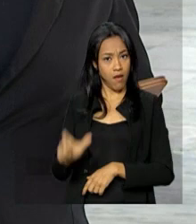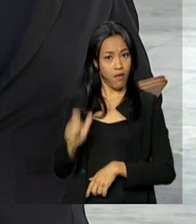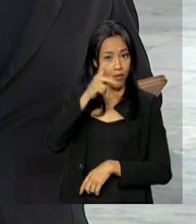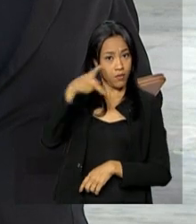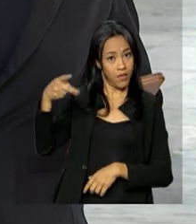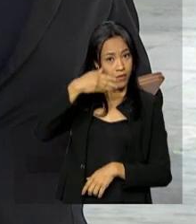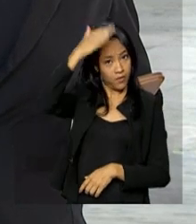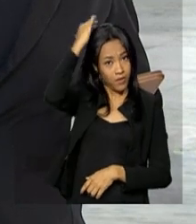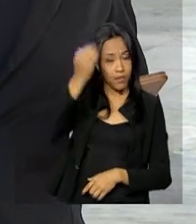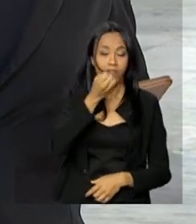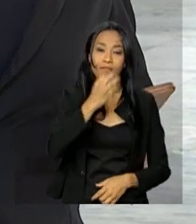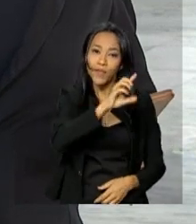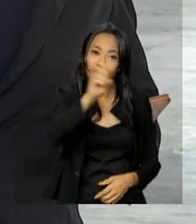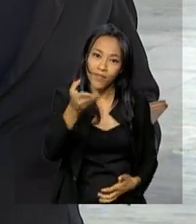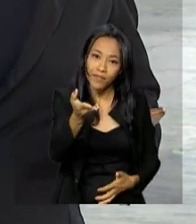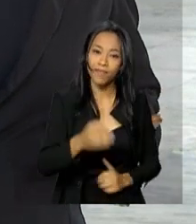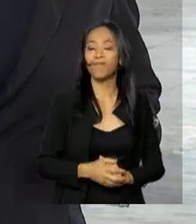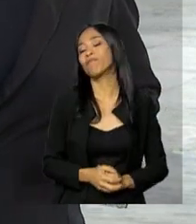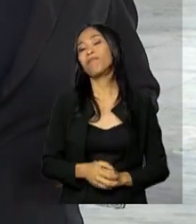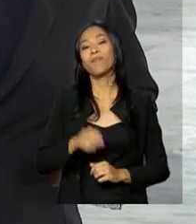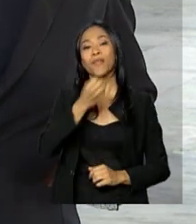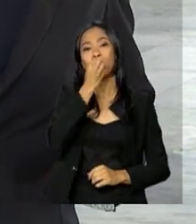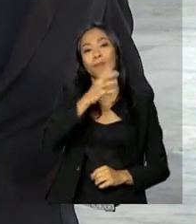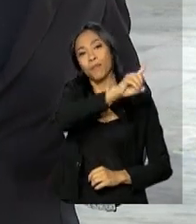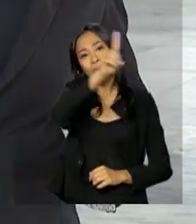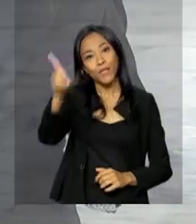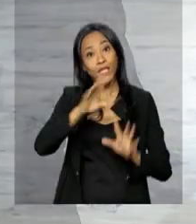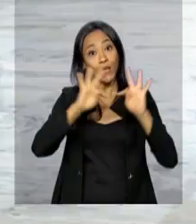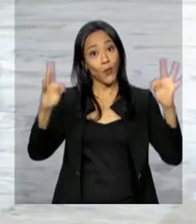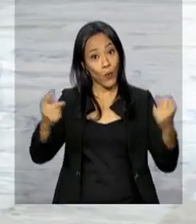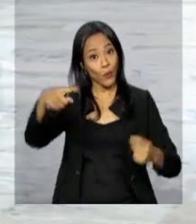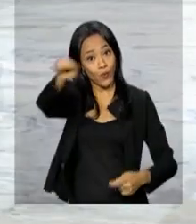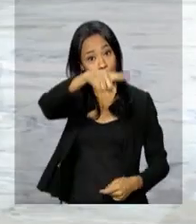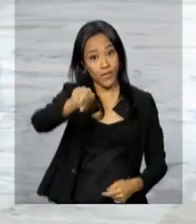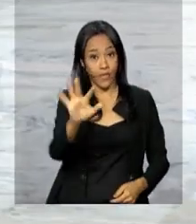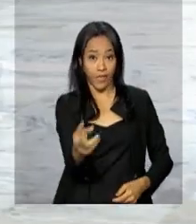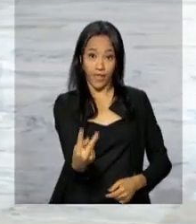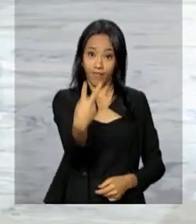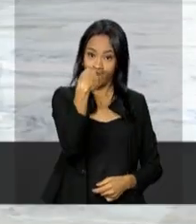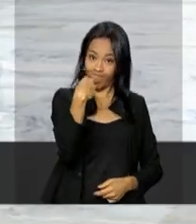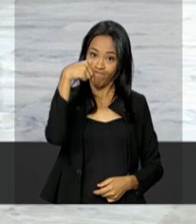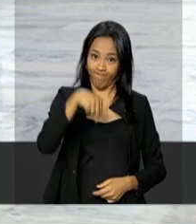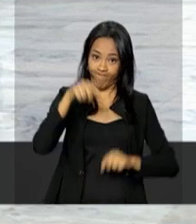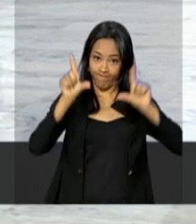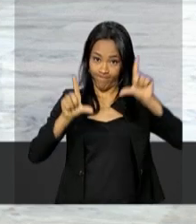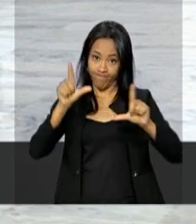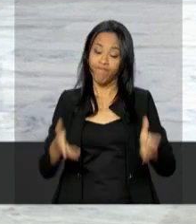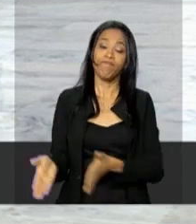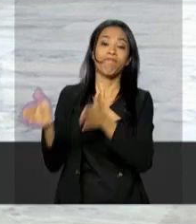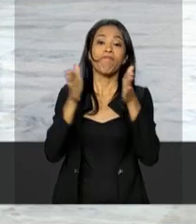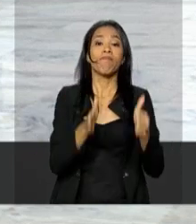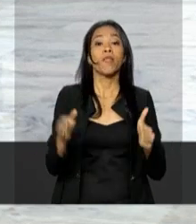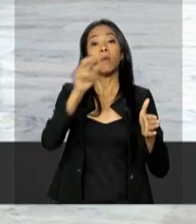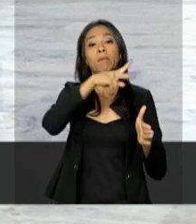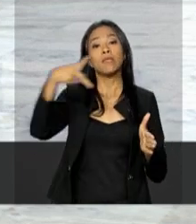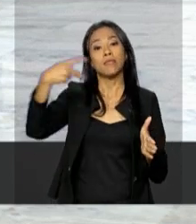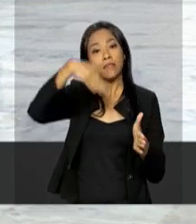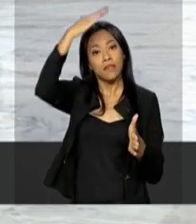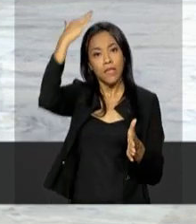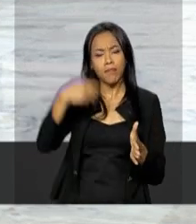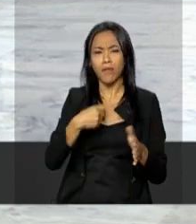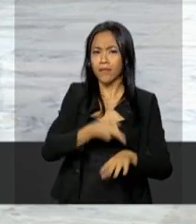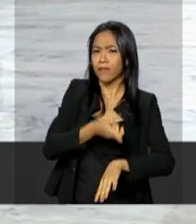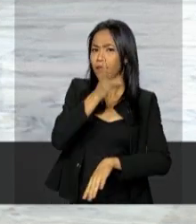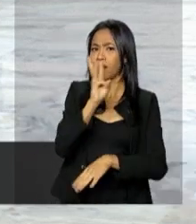Bom dia, Luana. Olá, Gabriela. Bom dia. Bom dia a todos que nos acompanham aqui na TVNBR. O presidente Michel Temer participa às três da